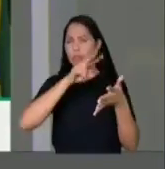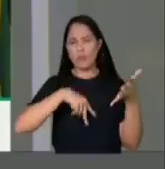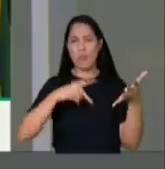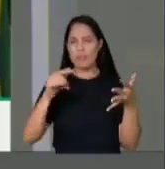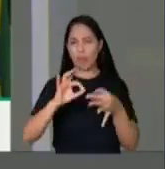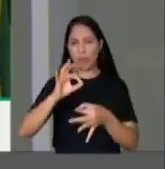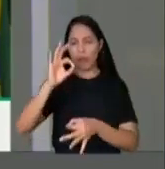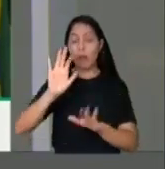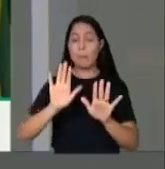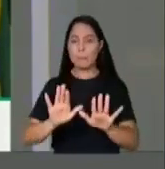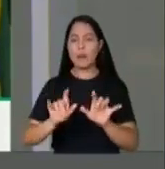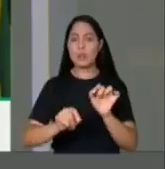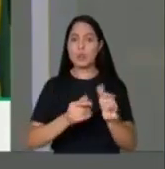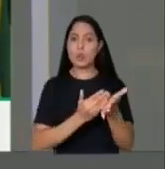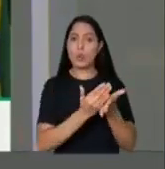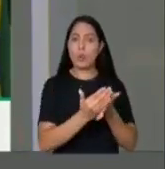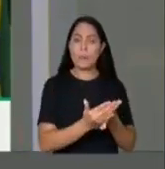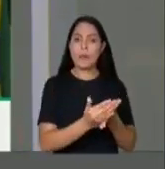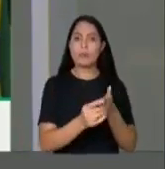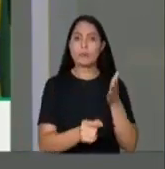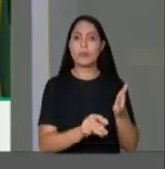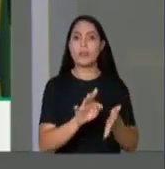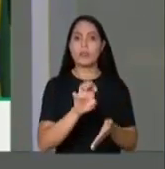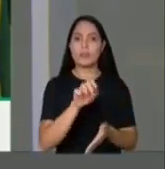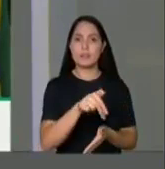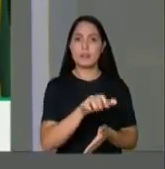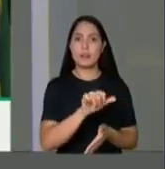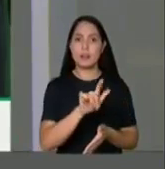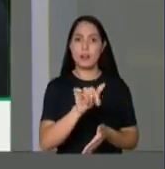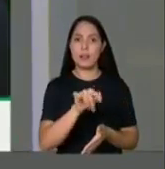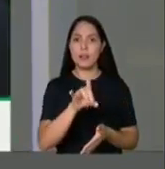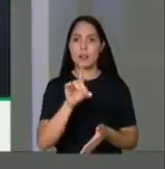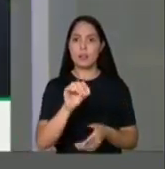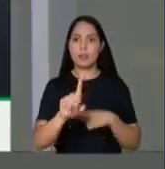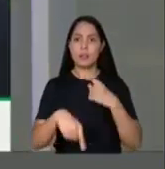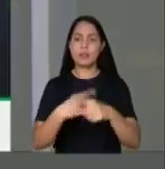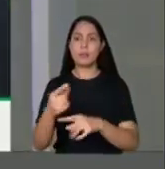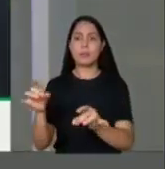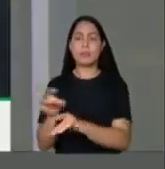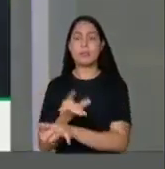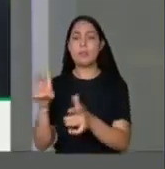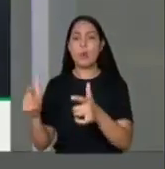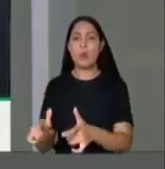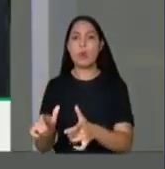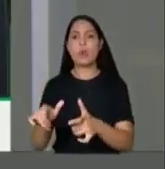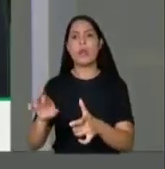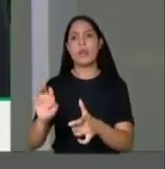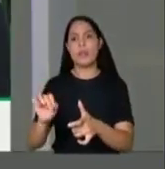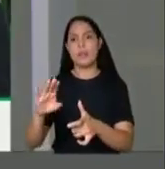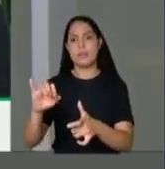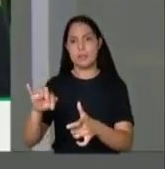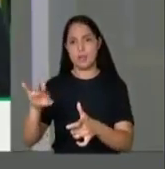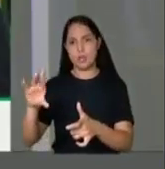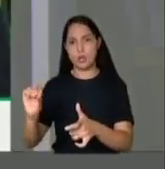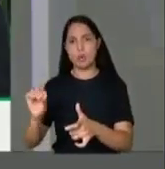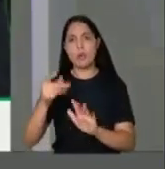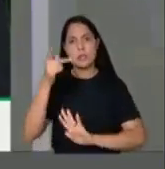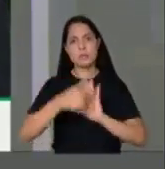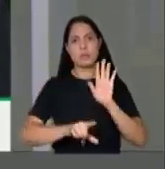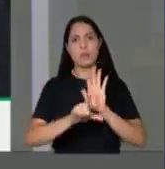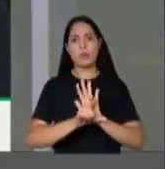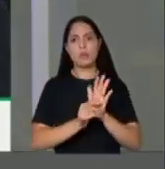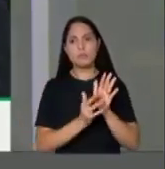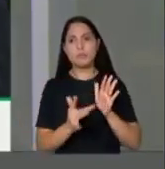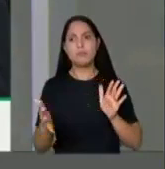muito tempo, que começa com o traslado e termina no Recírio. Então, esse projeto tramita e eu tenho muito